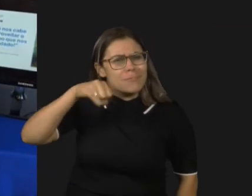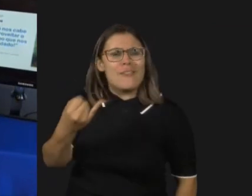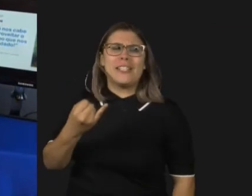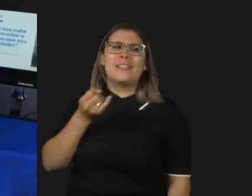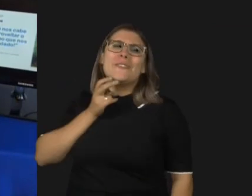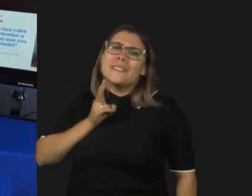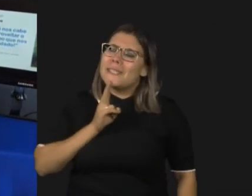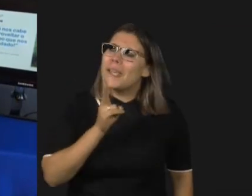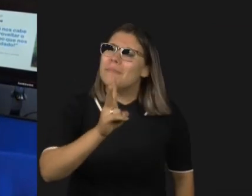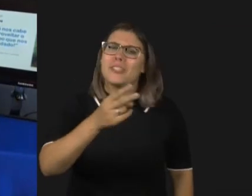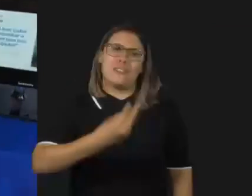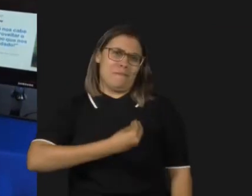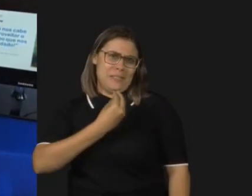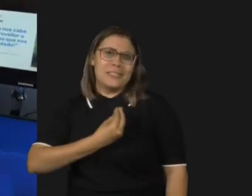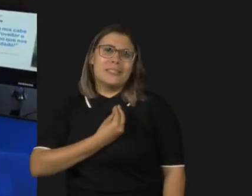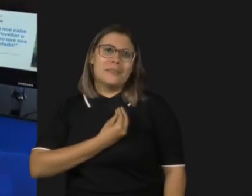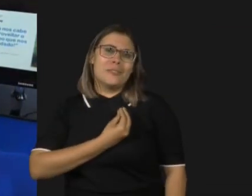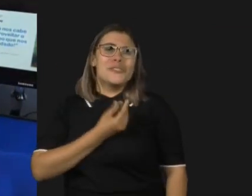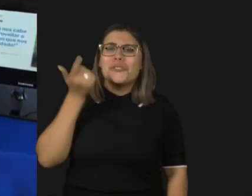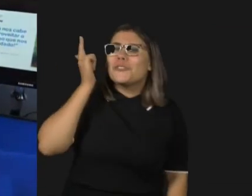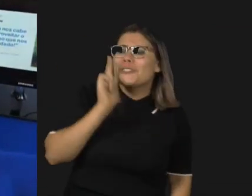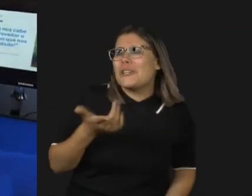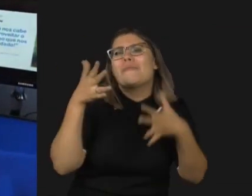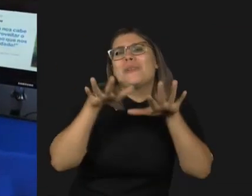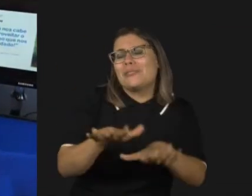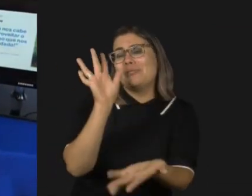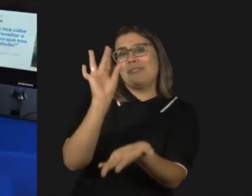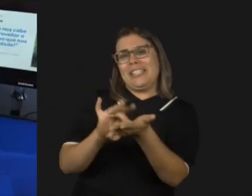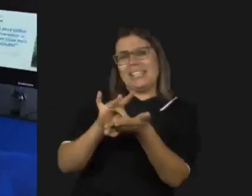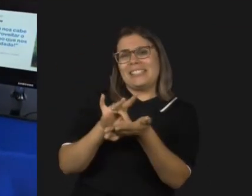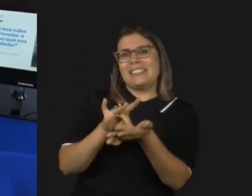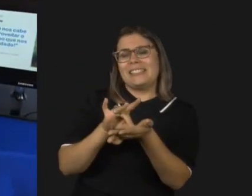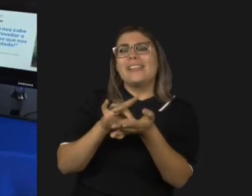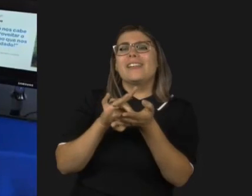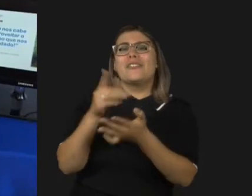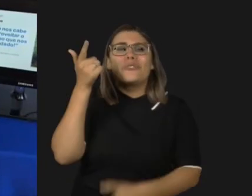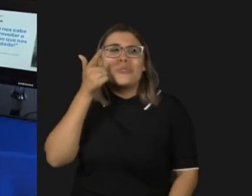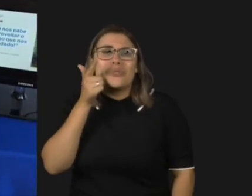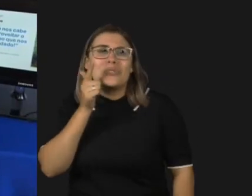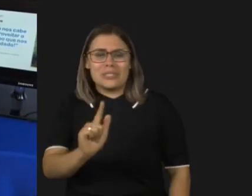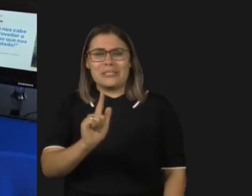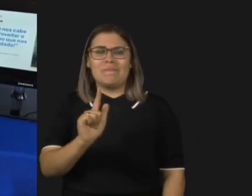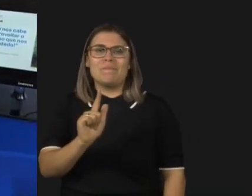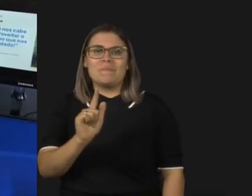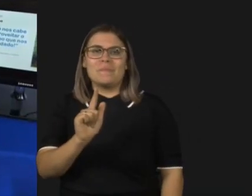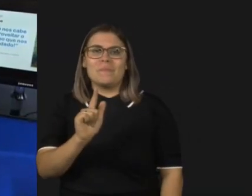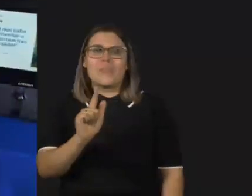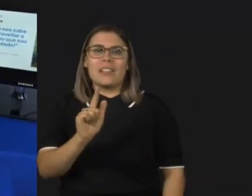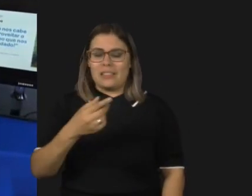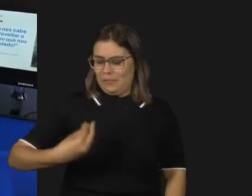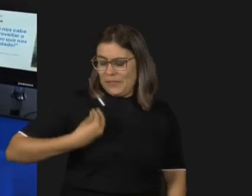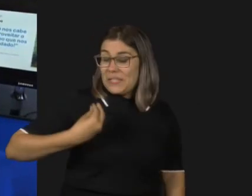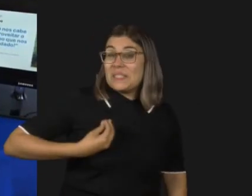resto de suas vidas Para que assim Nós fomentemos Uma inclusão Nós fomentemos Dar as rédeas Da vida